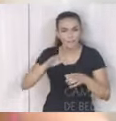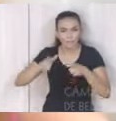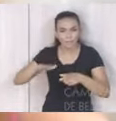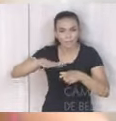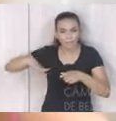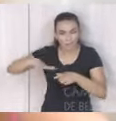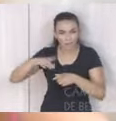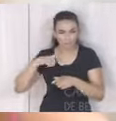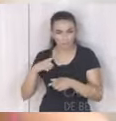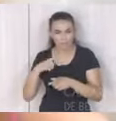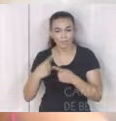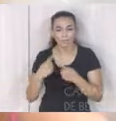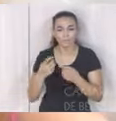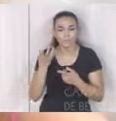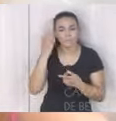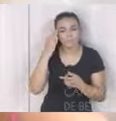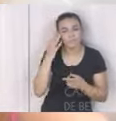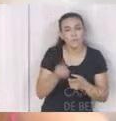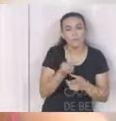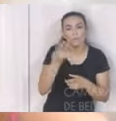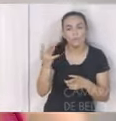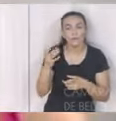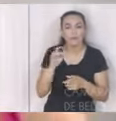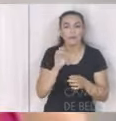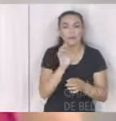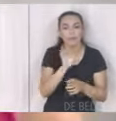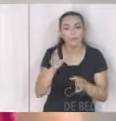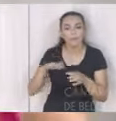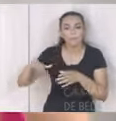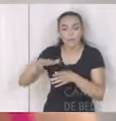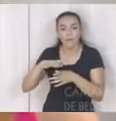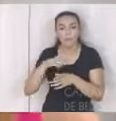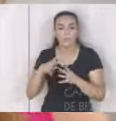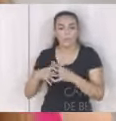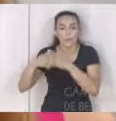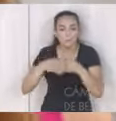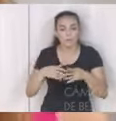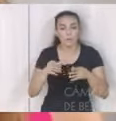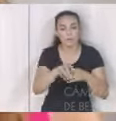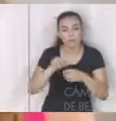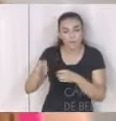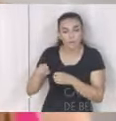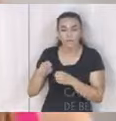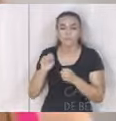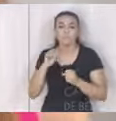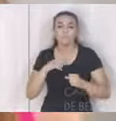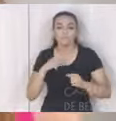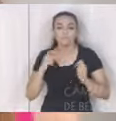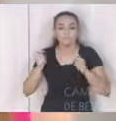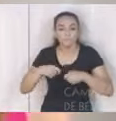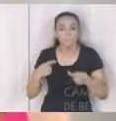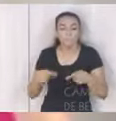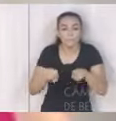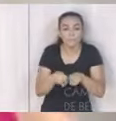ampliação do quantitativo de bairros atendidos por coleta seletiva e se existe a possibilidade de parceria